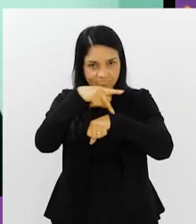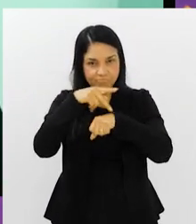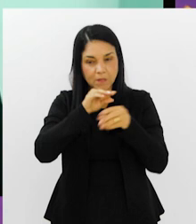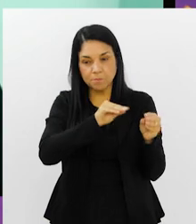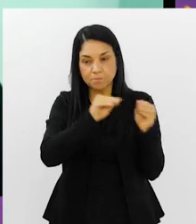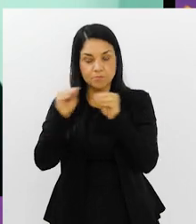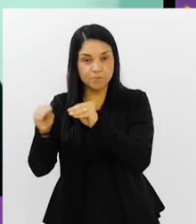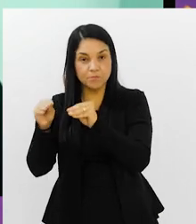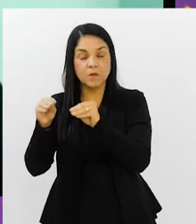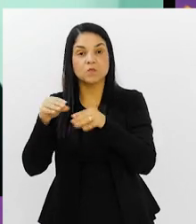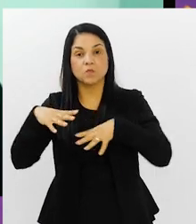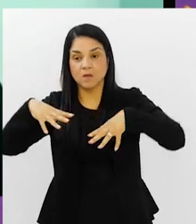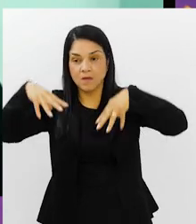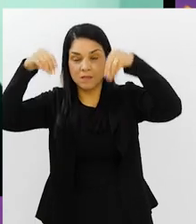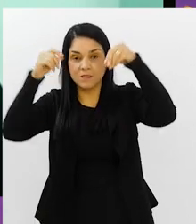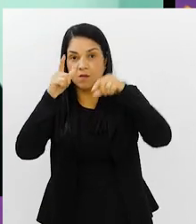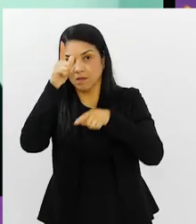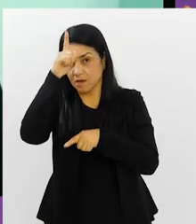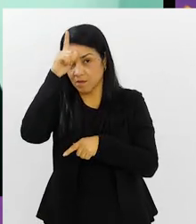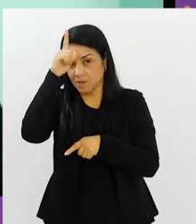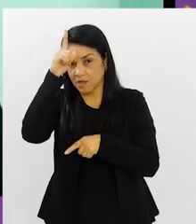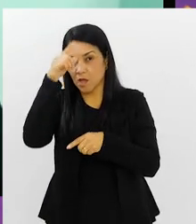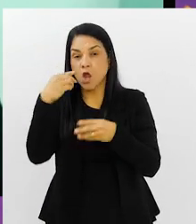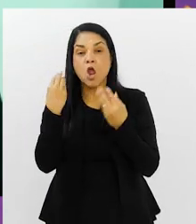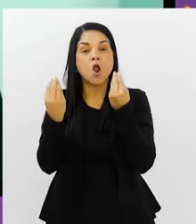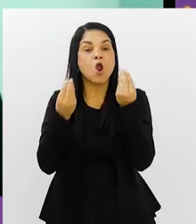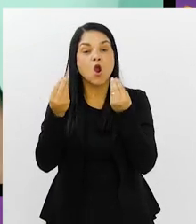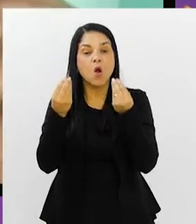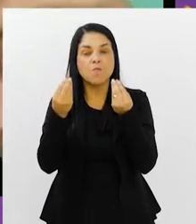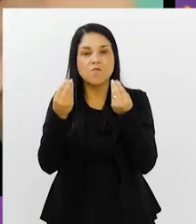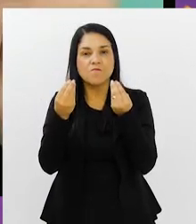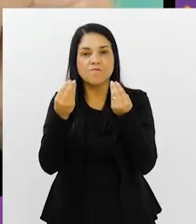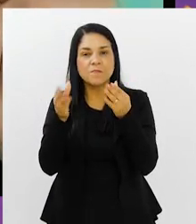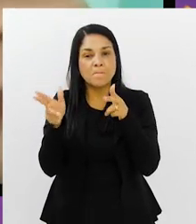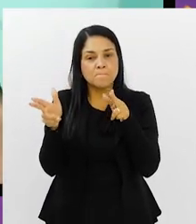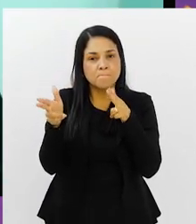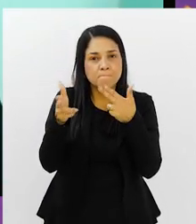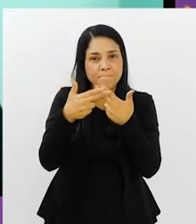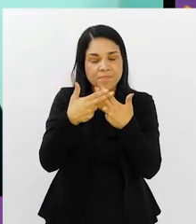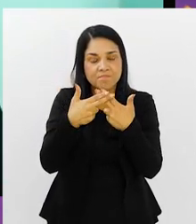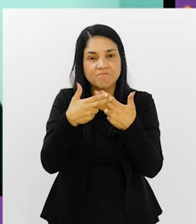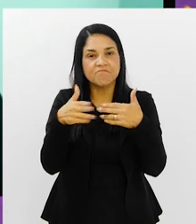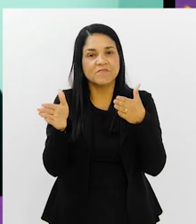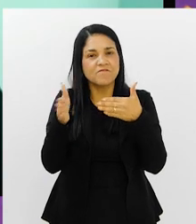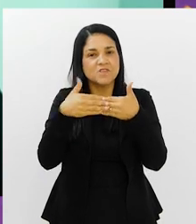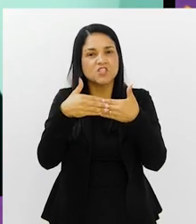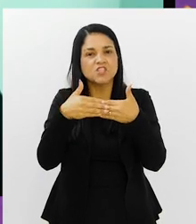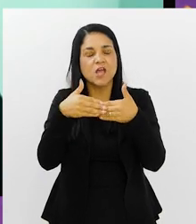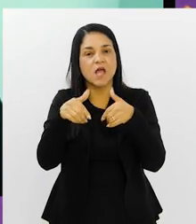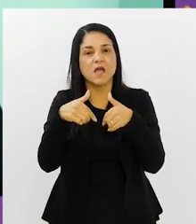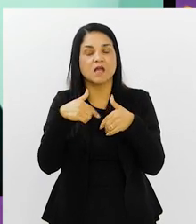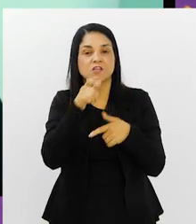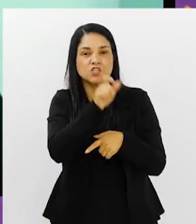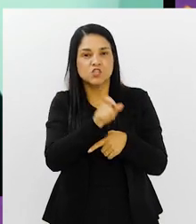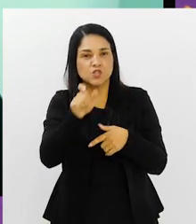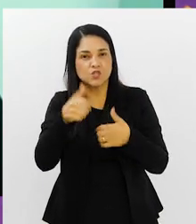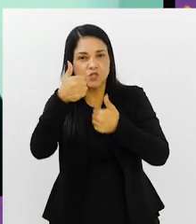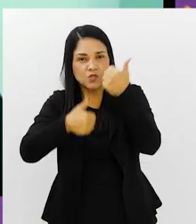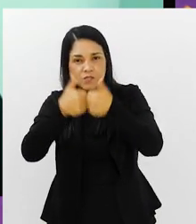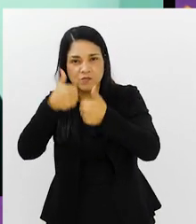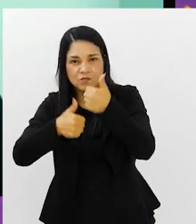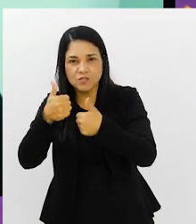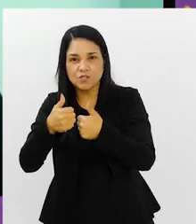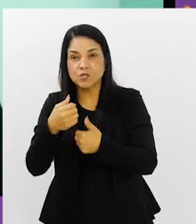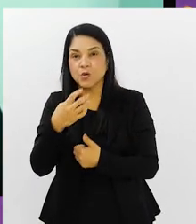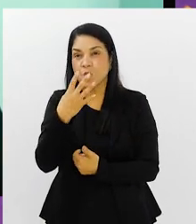foi para um outro castelo na Alemanha. E aí como é que você vai entrar e jurar jogadores que ganhavam milhões de